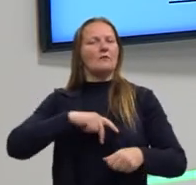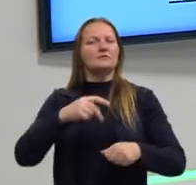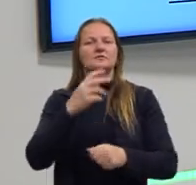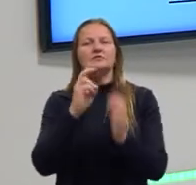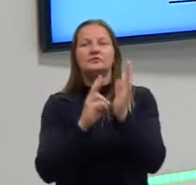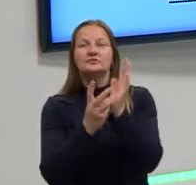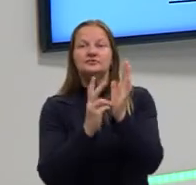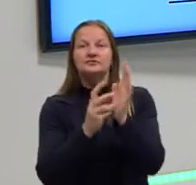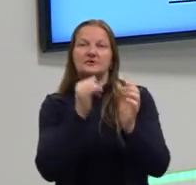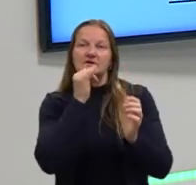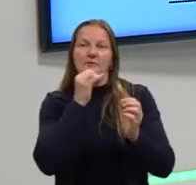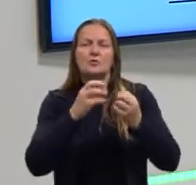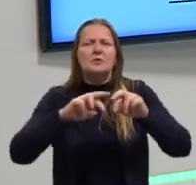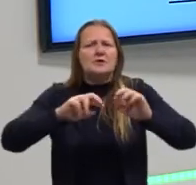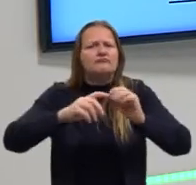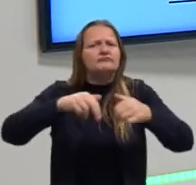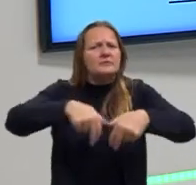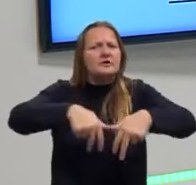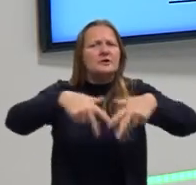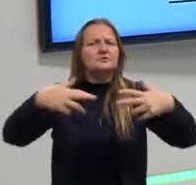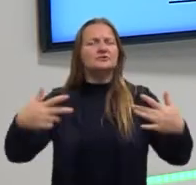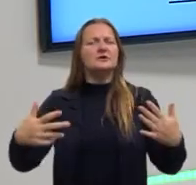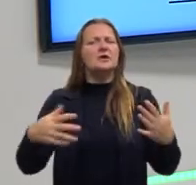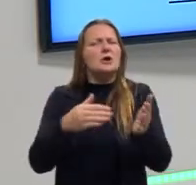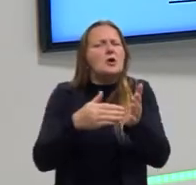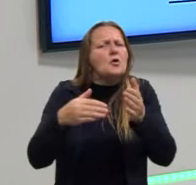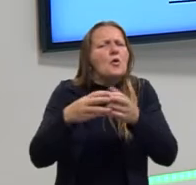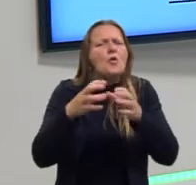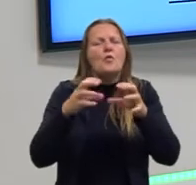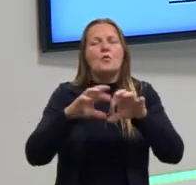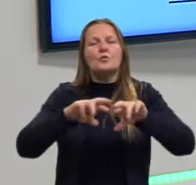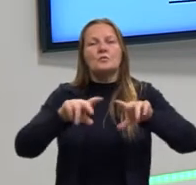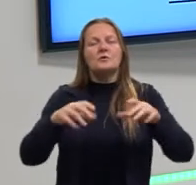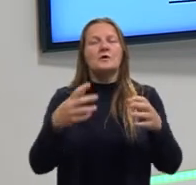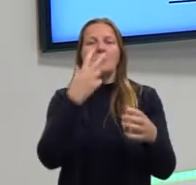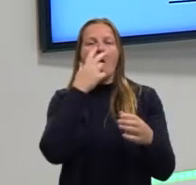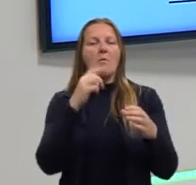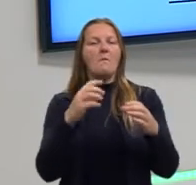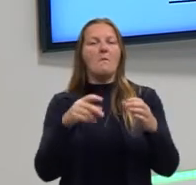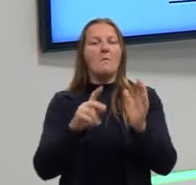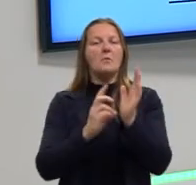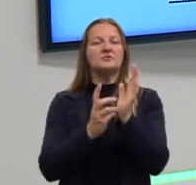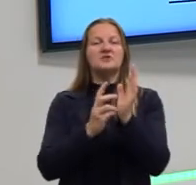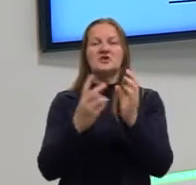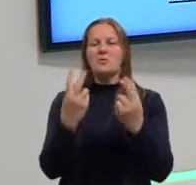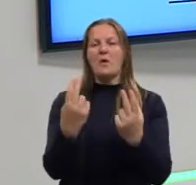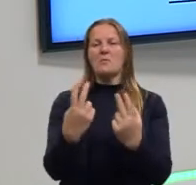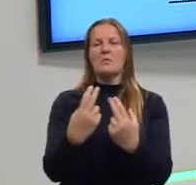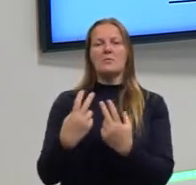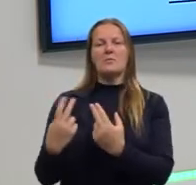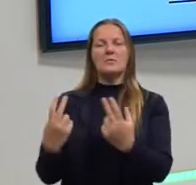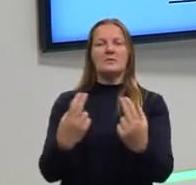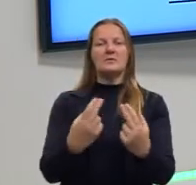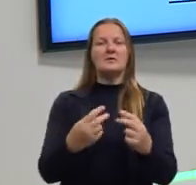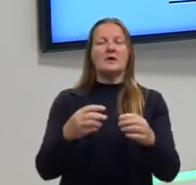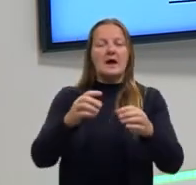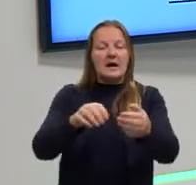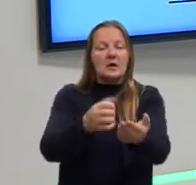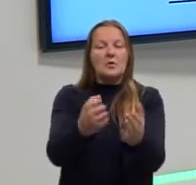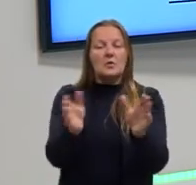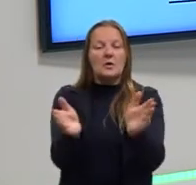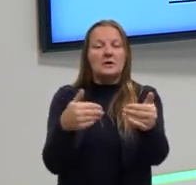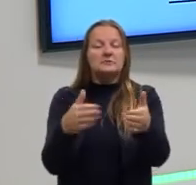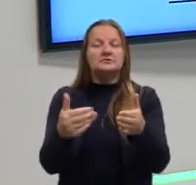indígenas, por exemplo, e a gente coloca tudo numa mesma caixinha. E essa caixinha é usada para o preconceito, para a